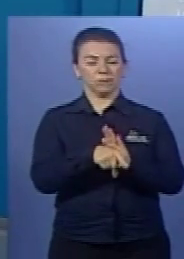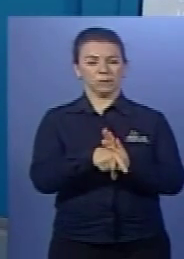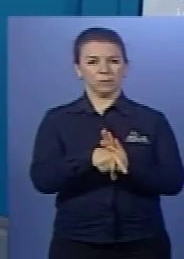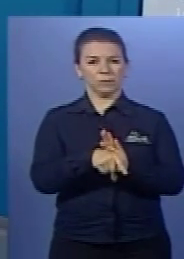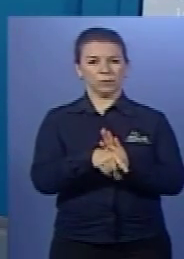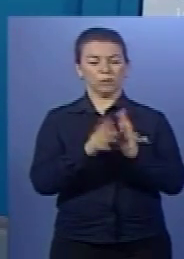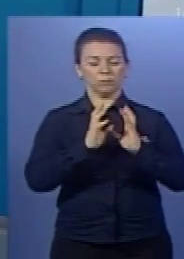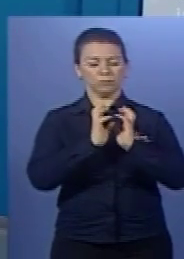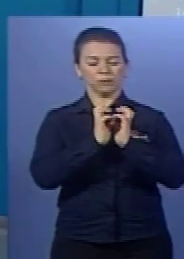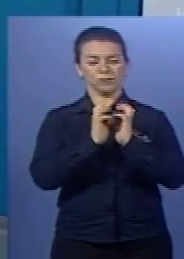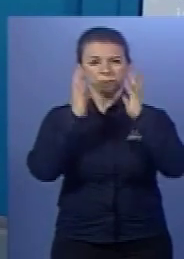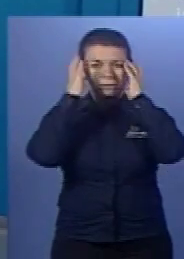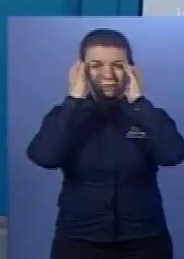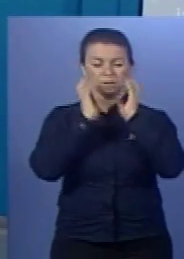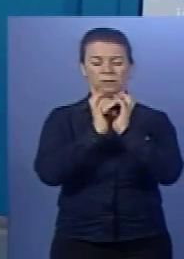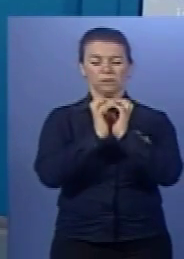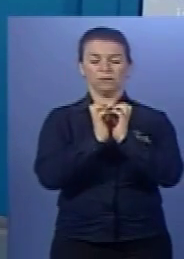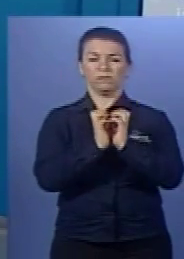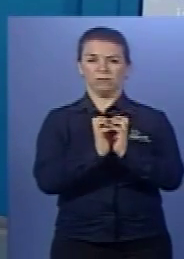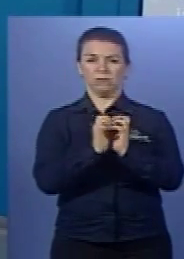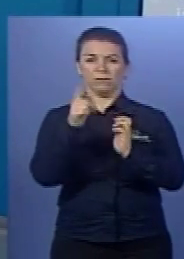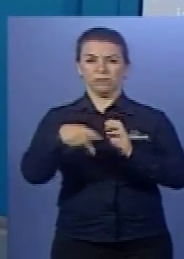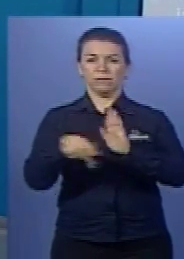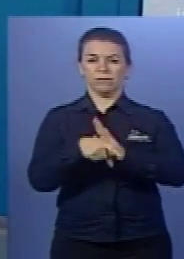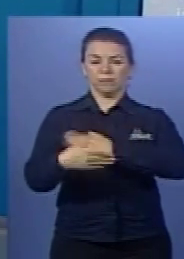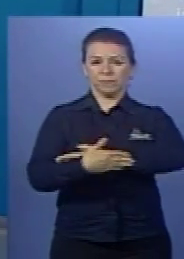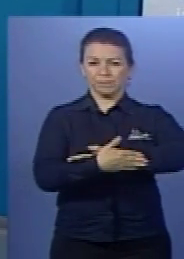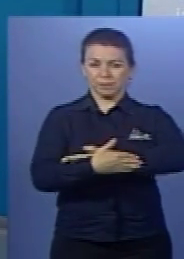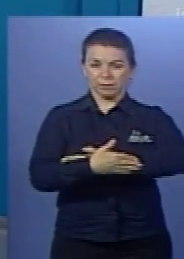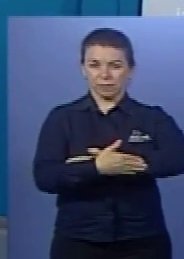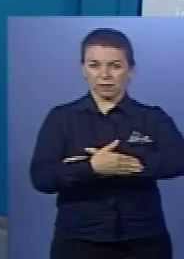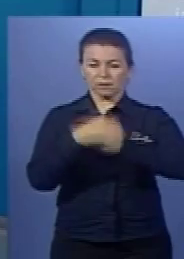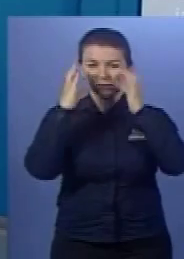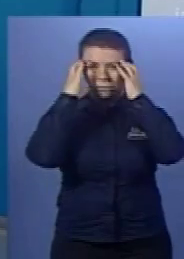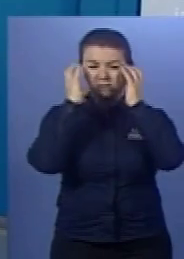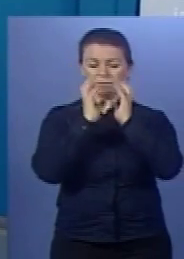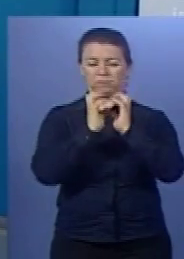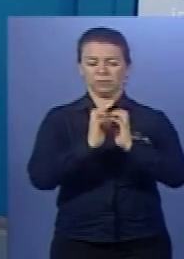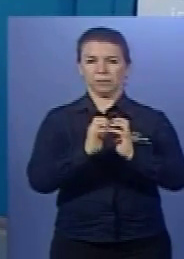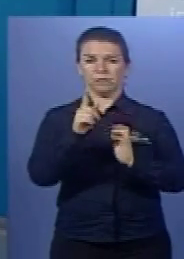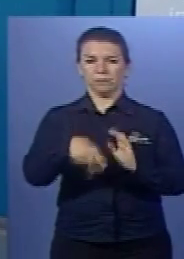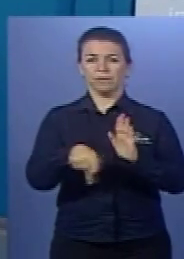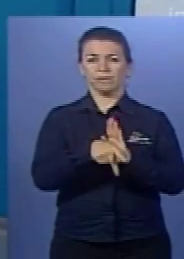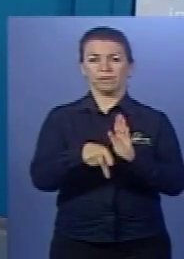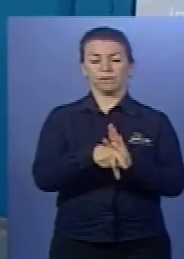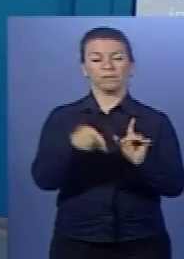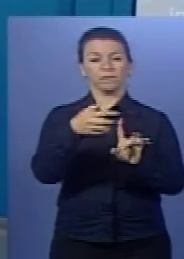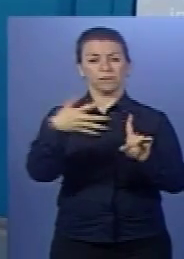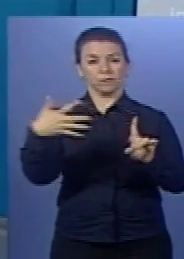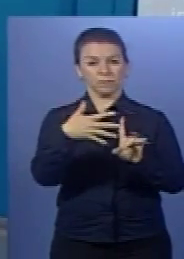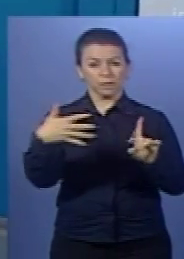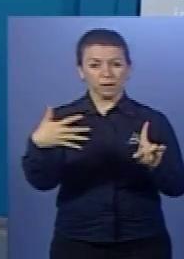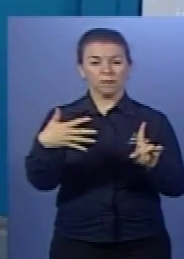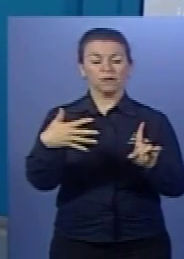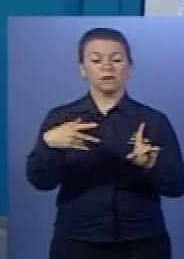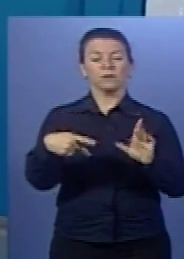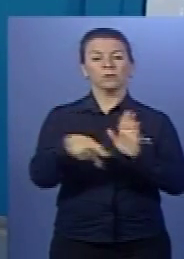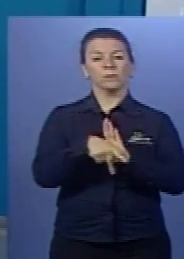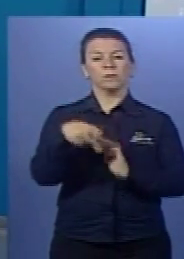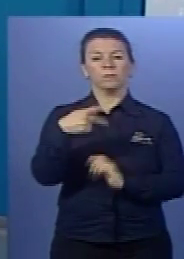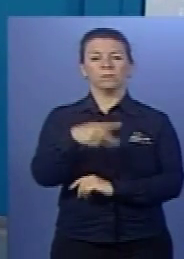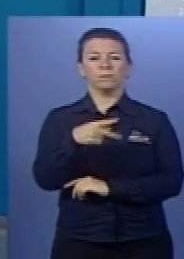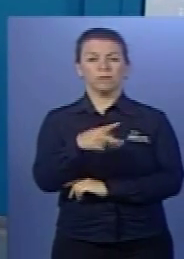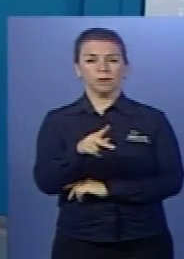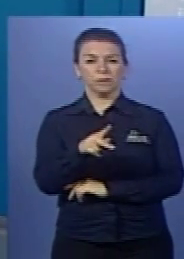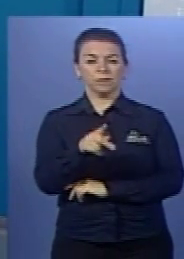Microcefalia, que é a malformação do encéfalo na criança. Vai relacionar também com a síndrome de Guillain-Barré. A síndrome de Guillain-Barré é